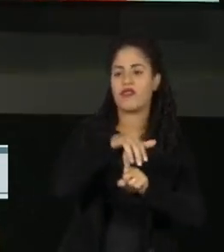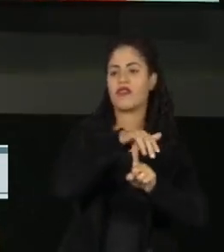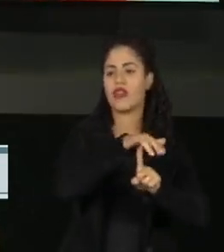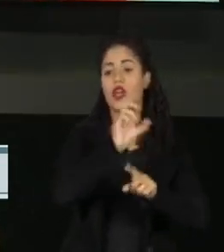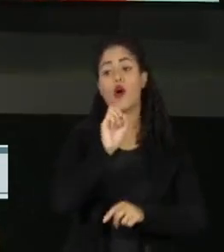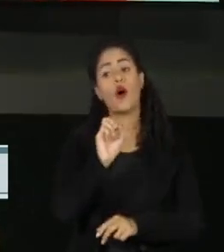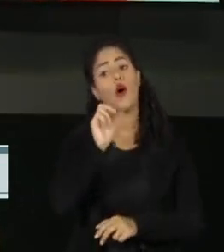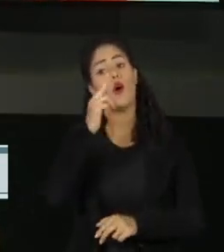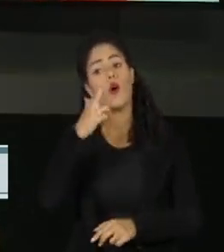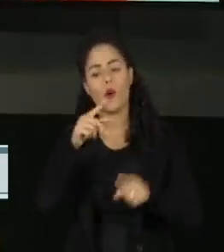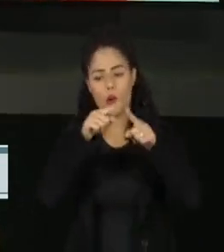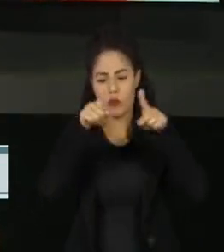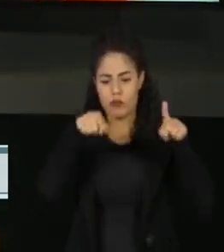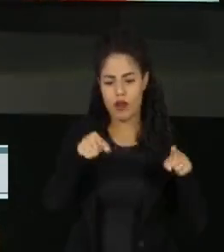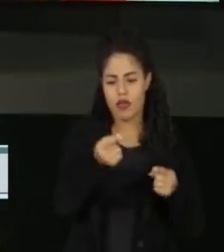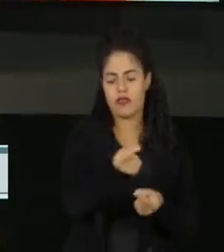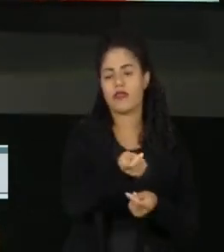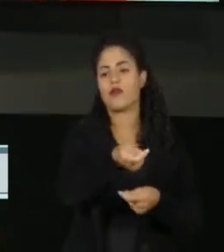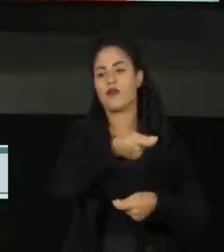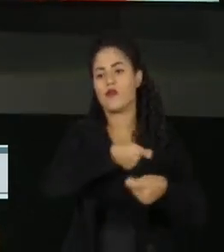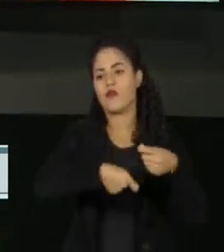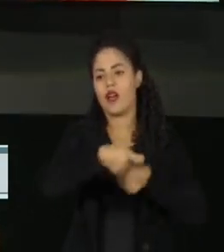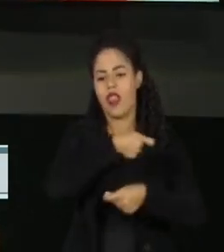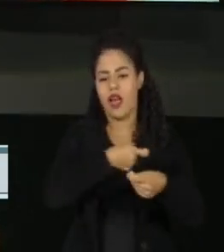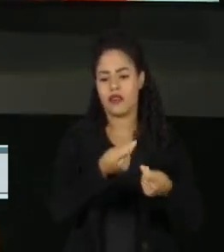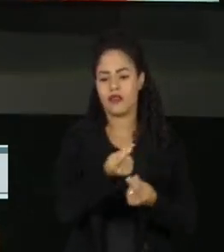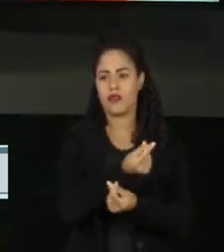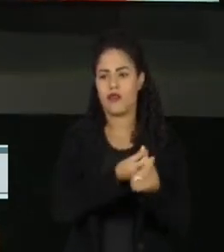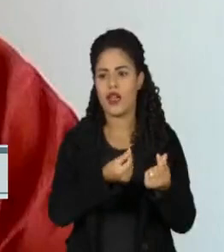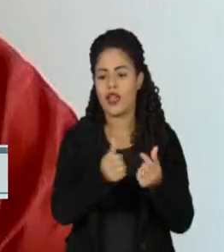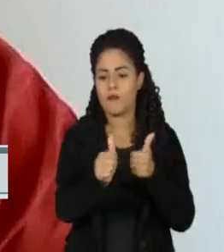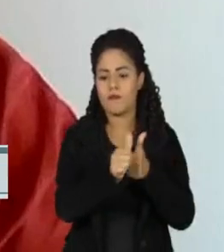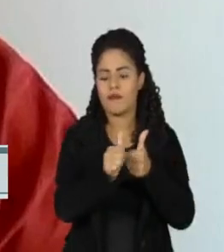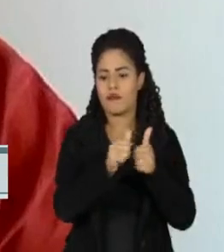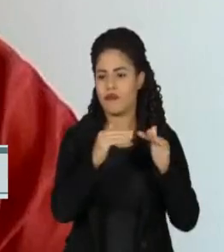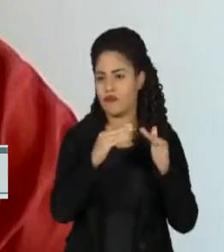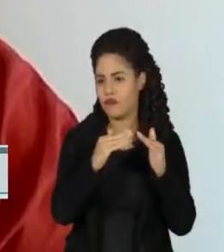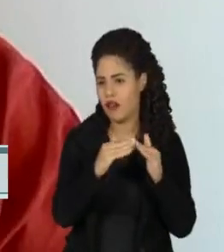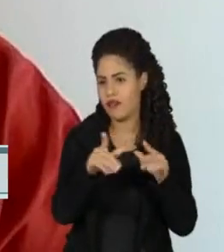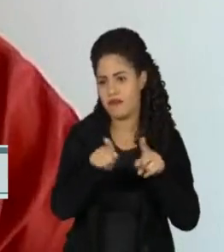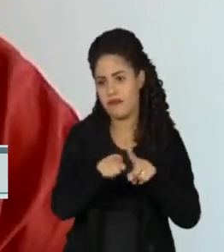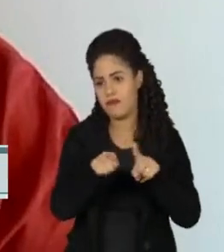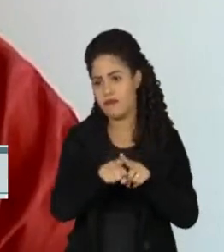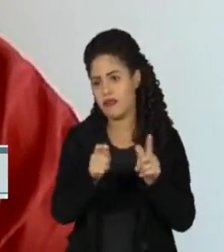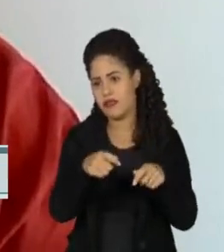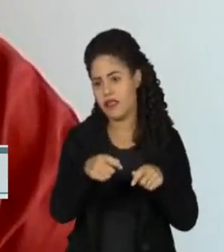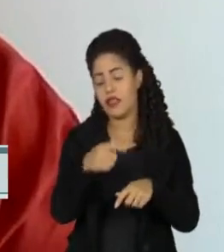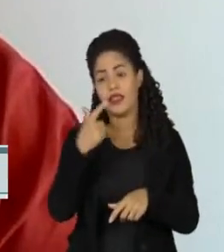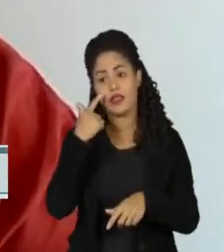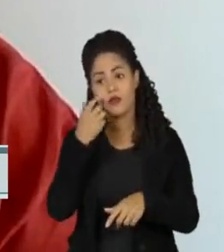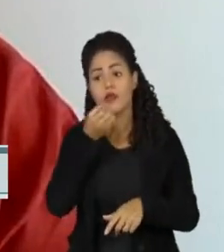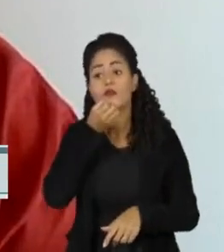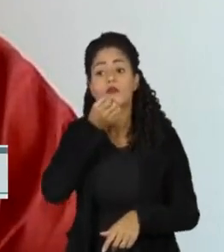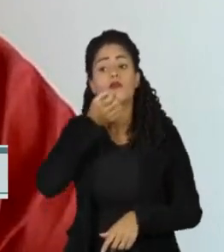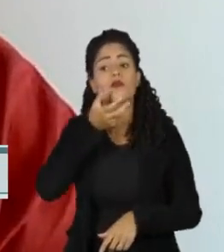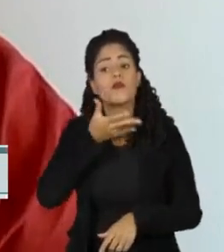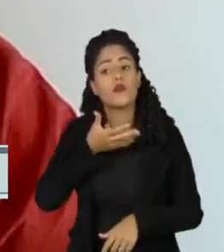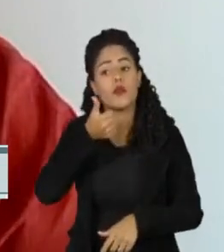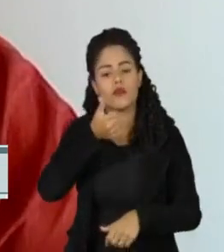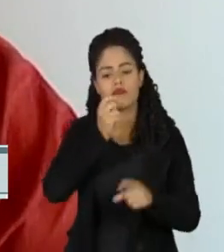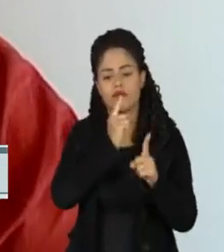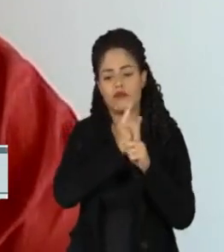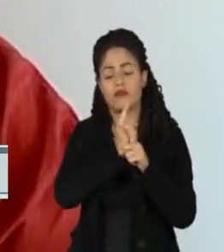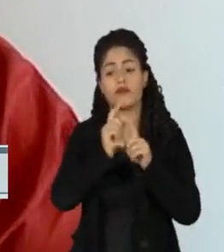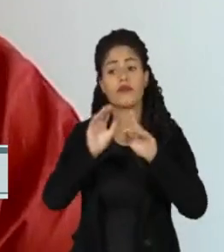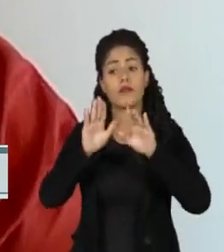um comércio mais próximo à sua residência. Então isso favorece ela ir encontrar.